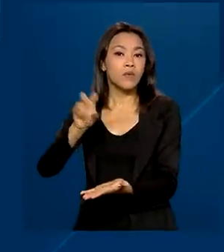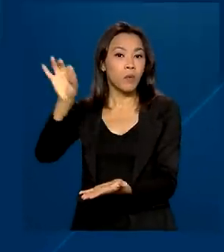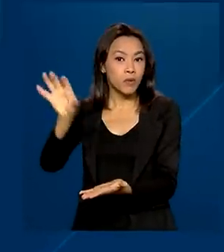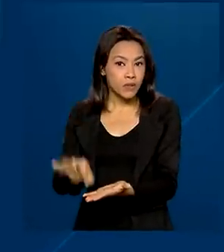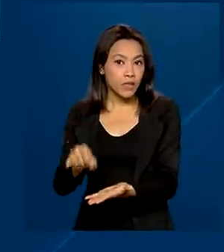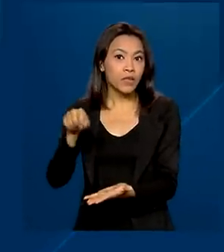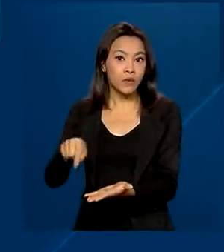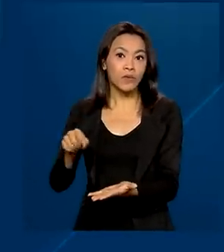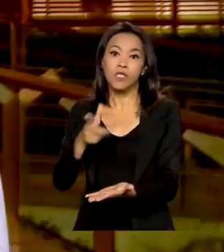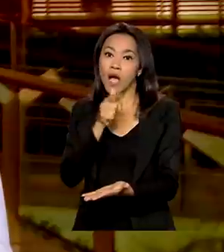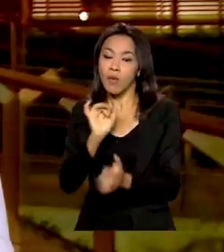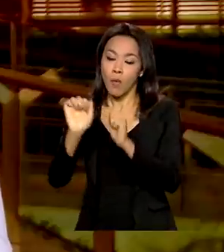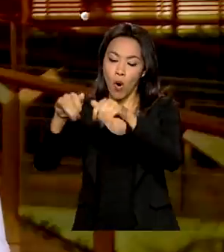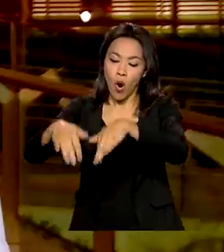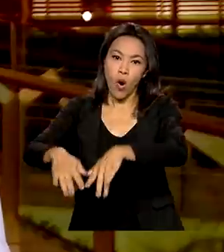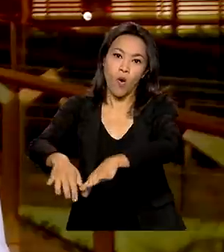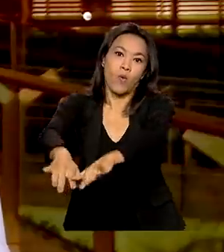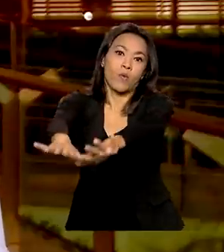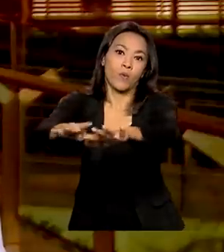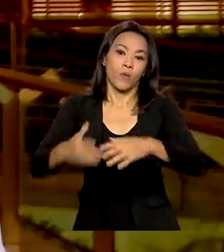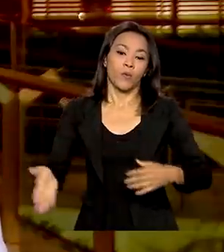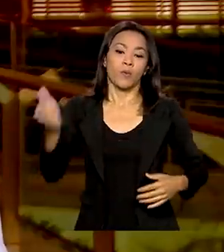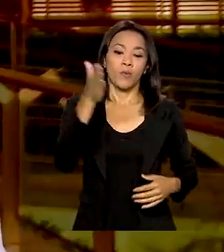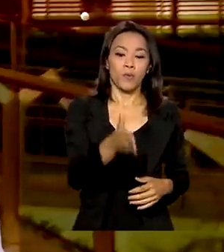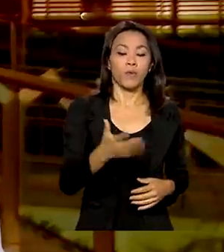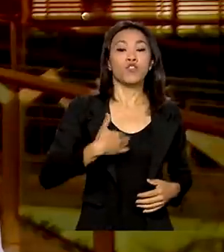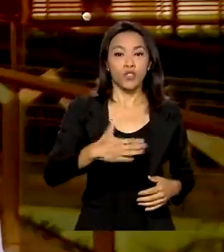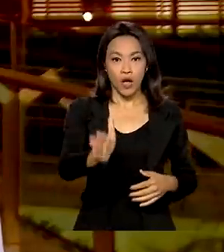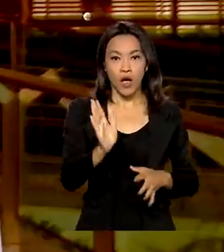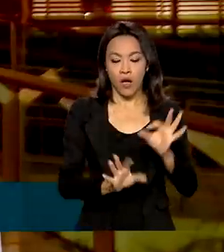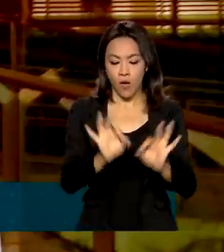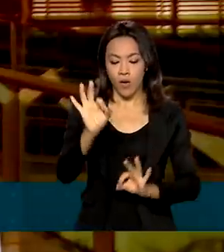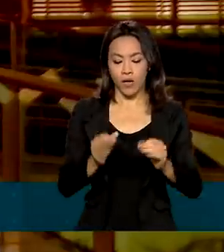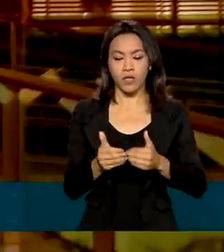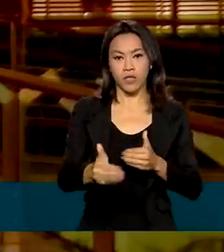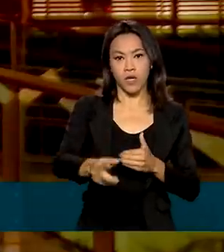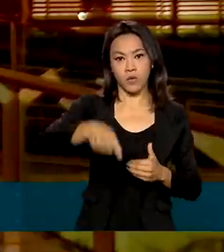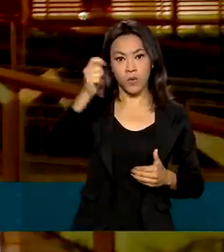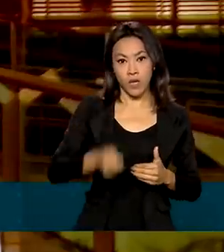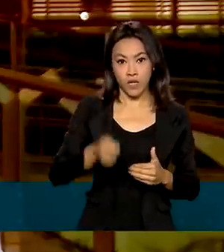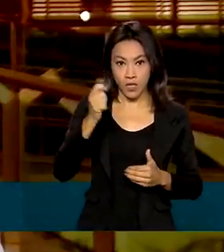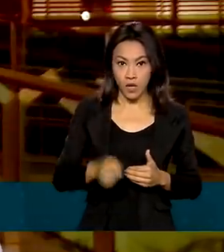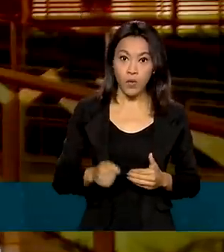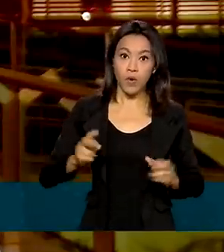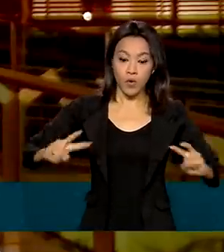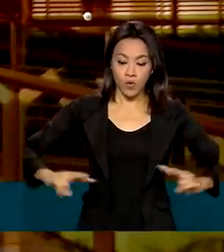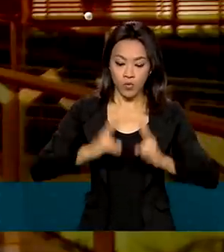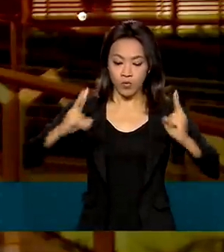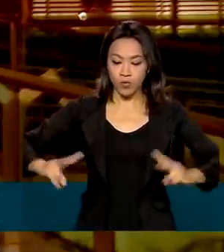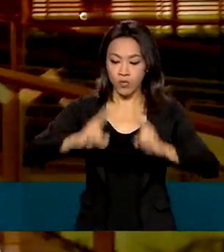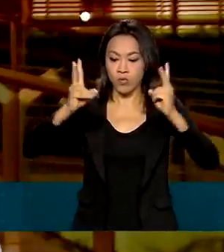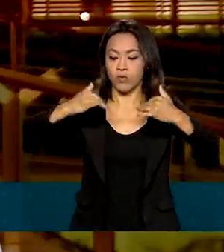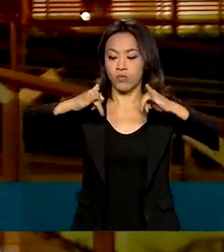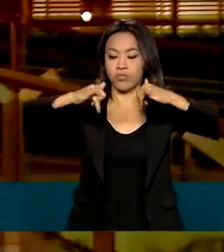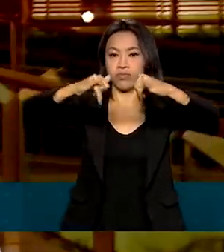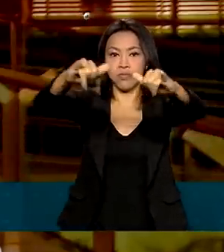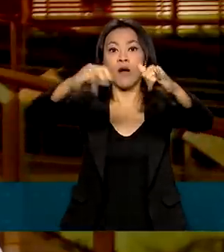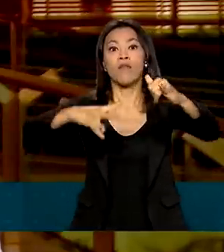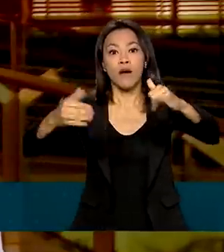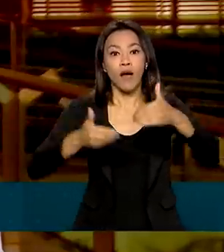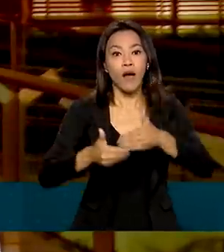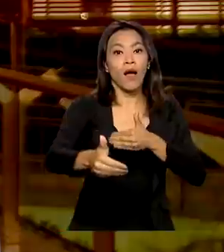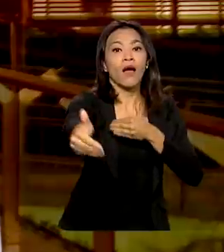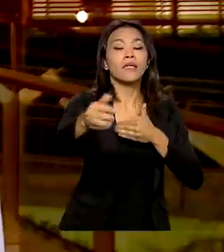fontes renováveis. Com os leilões programados pelo governo, as linhas de transmissão devem expandir 19%,